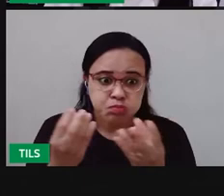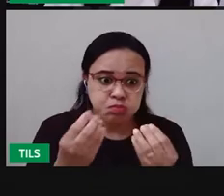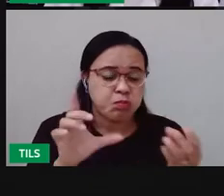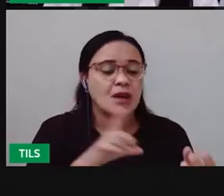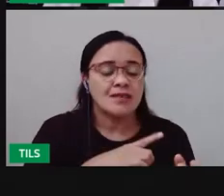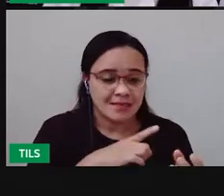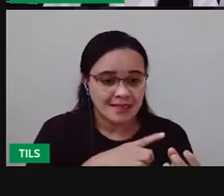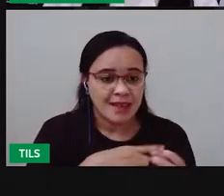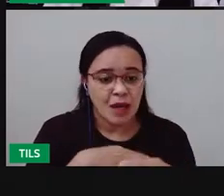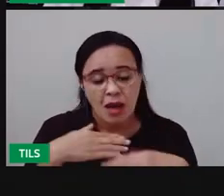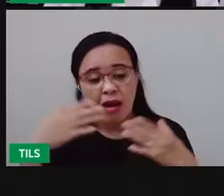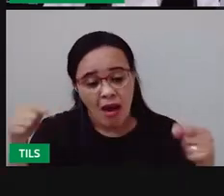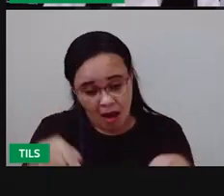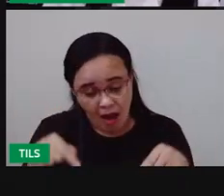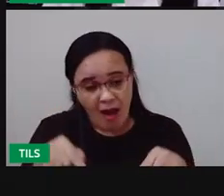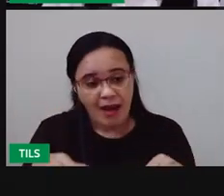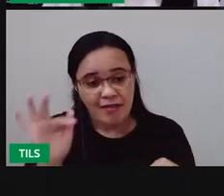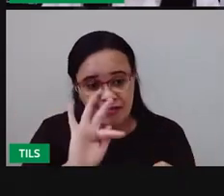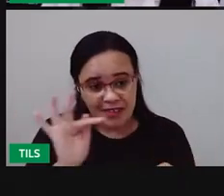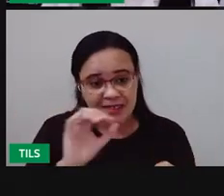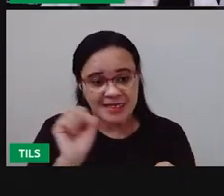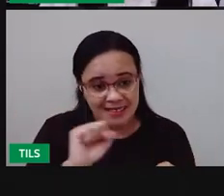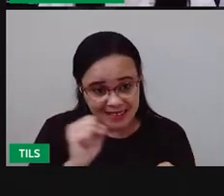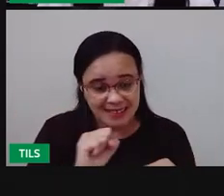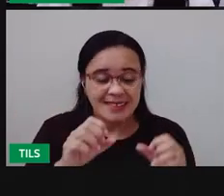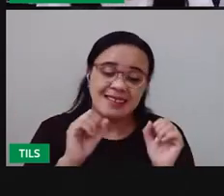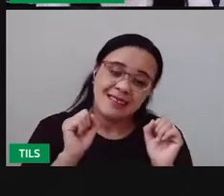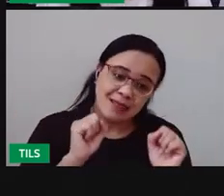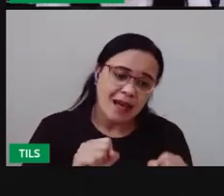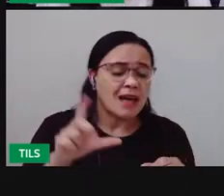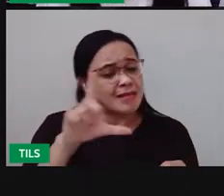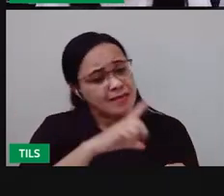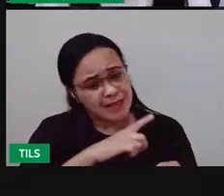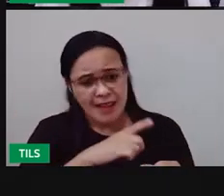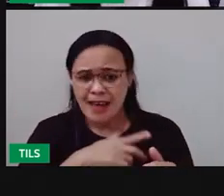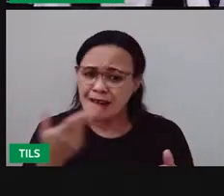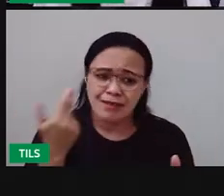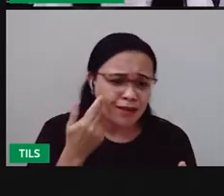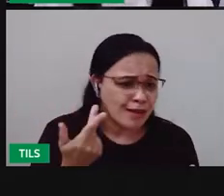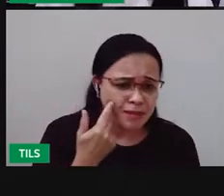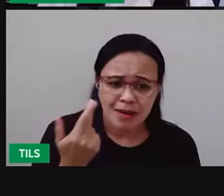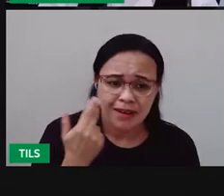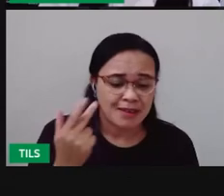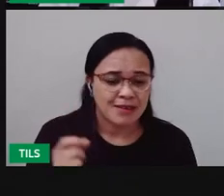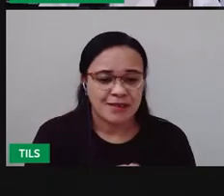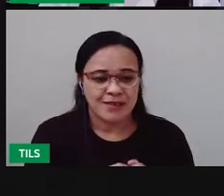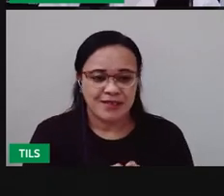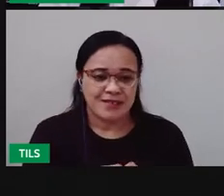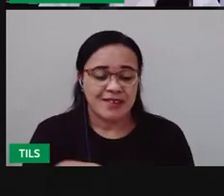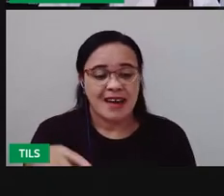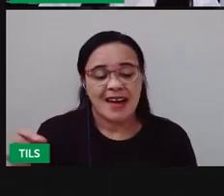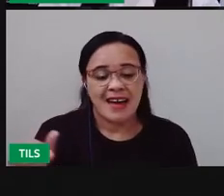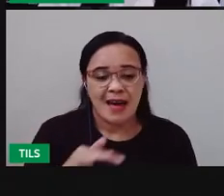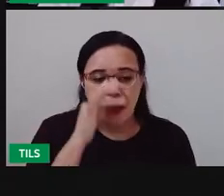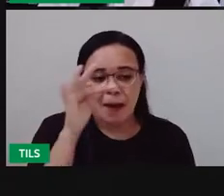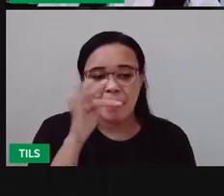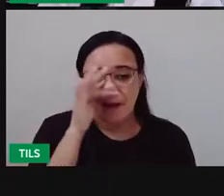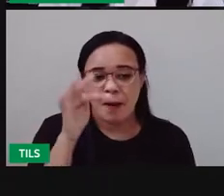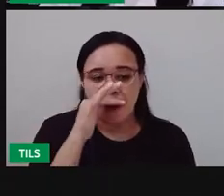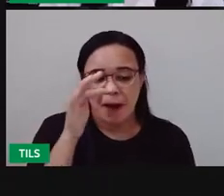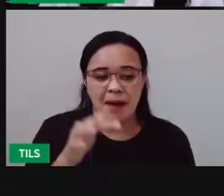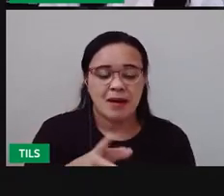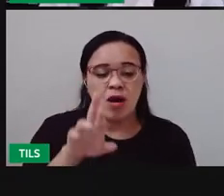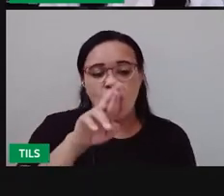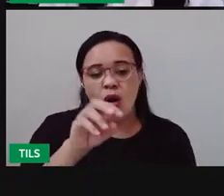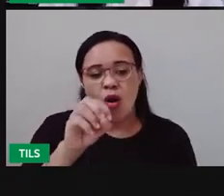comum aqui na região que é a rosa do deserto. Olha como ela é bonita. é uma planta